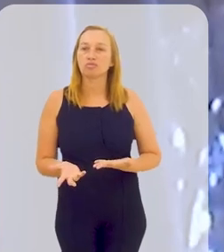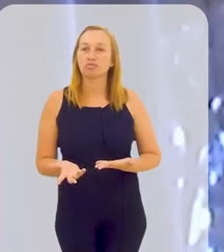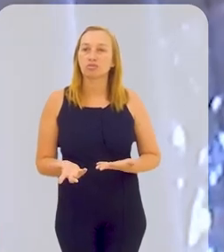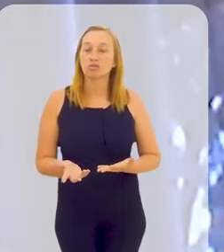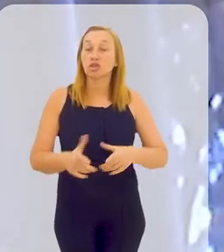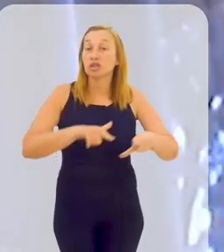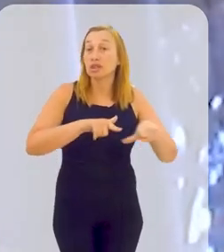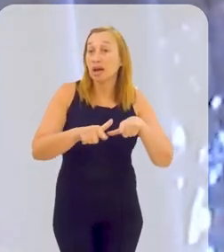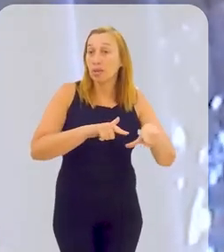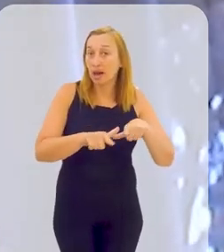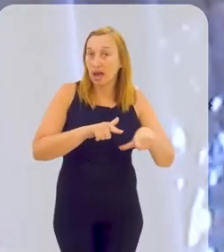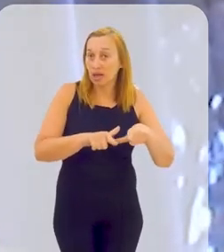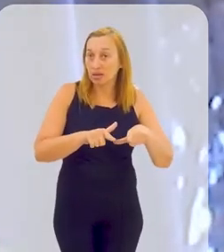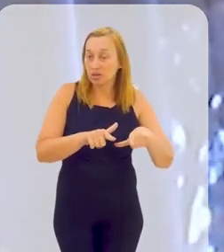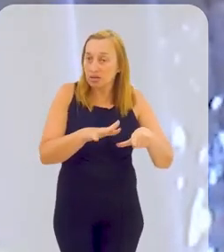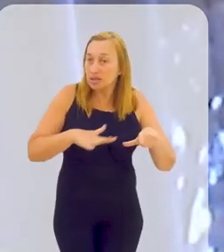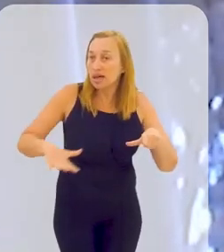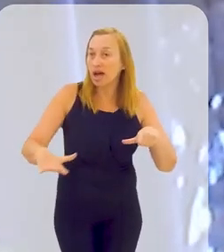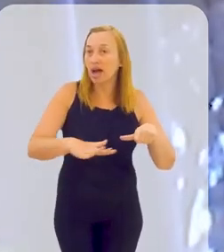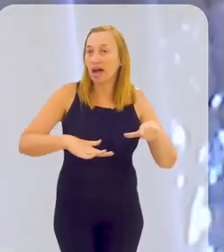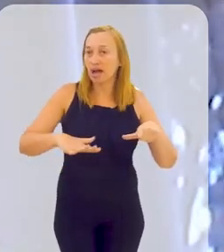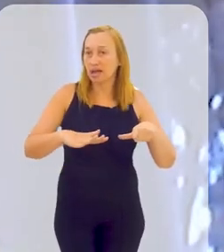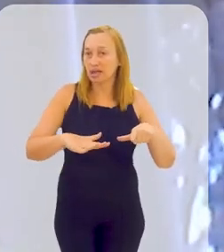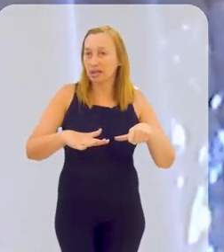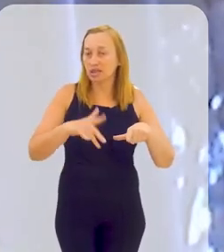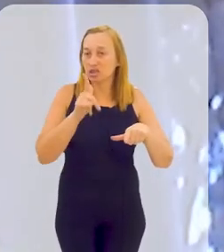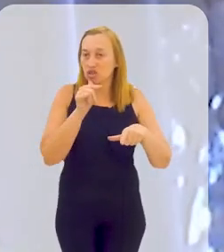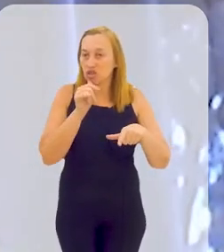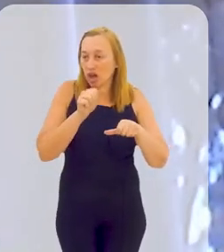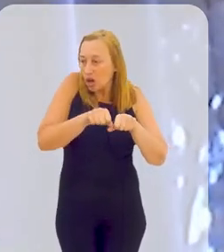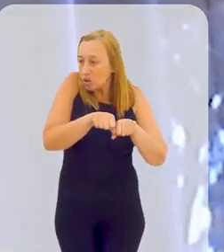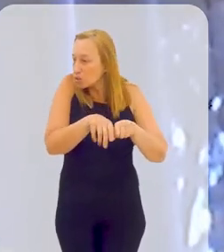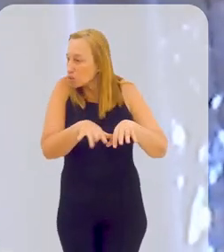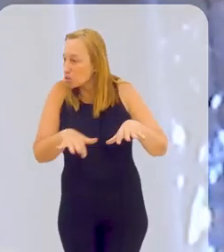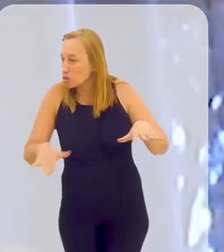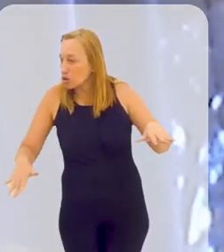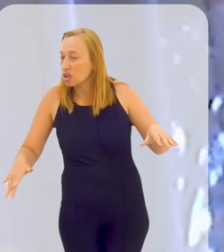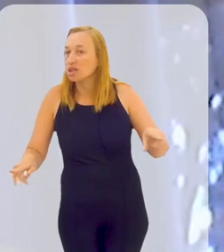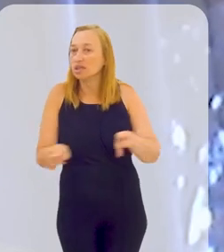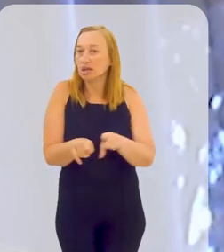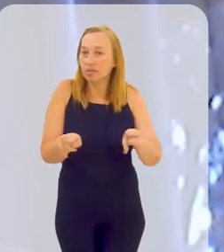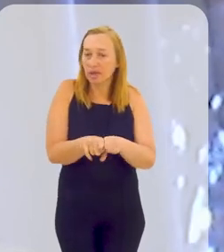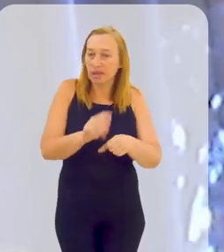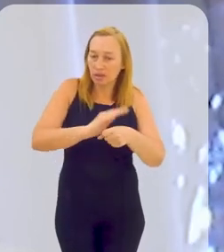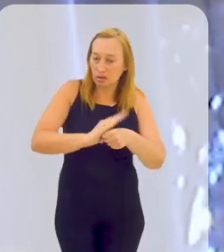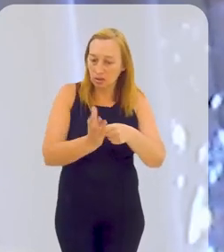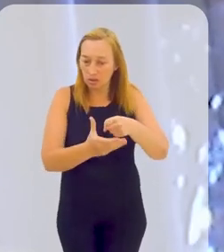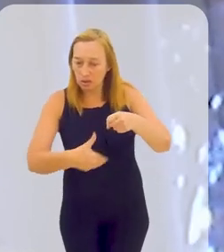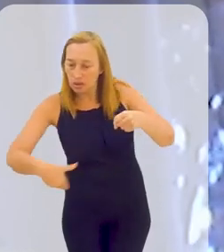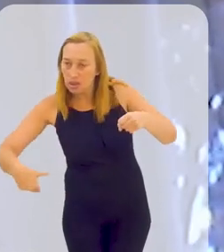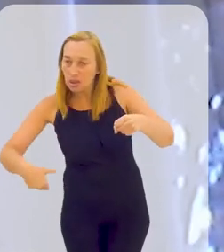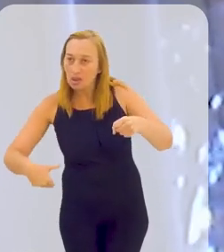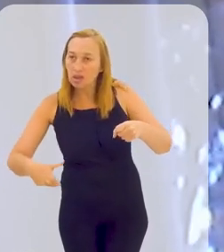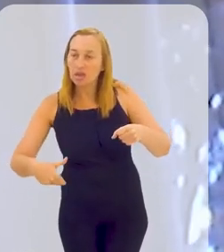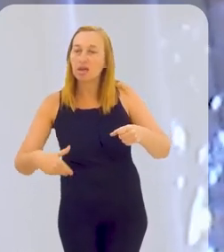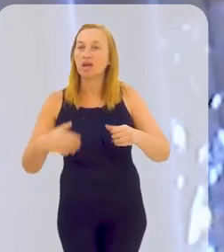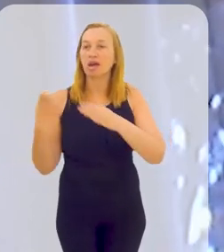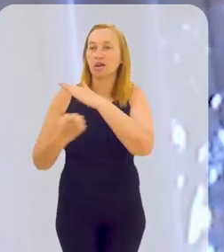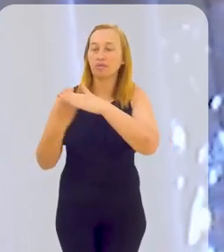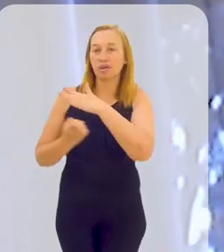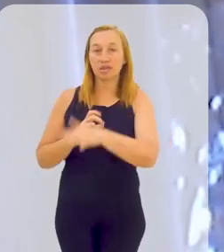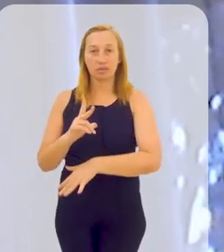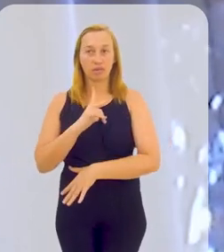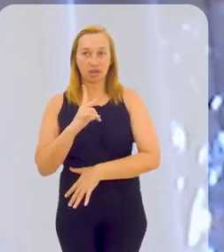serviços da área, principalmente de abastecimento de água, esgotamento sanitário, a empresas da iniciativa